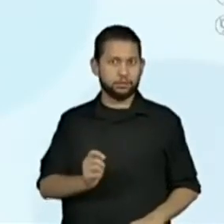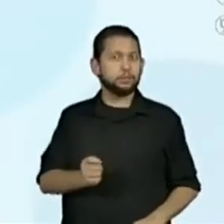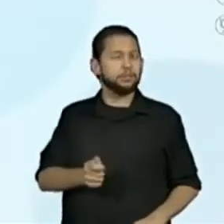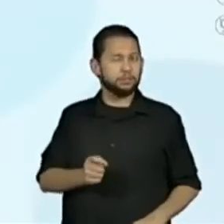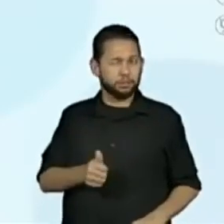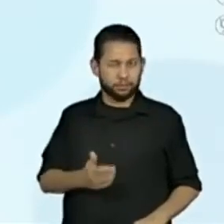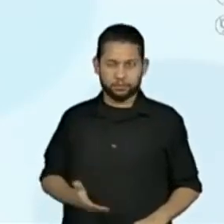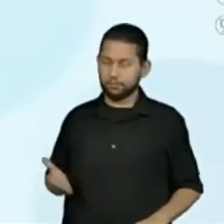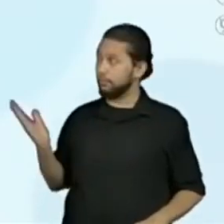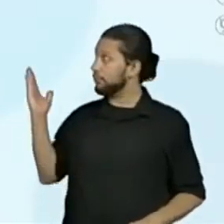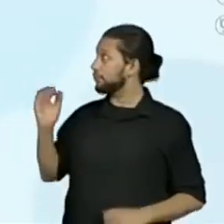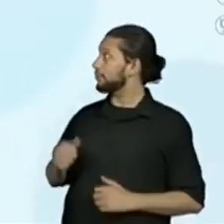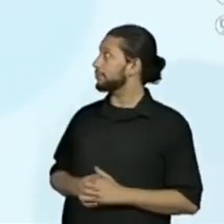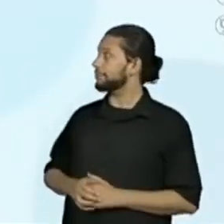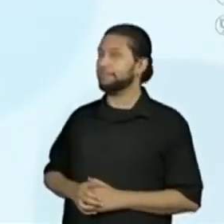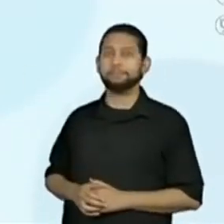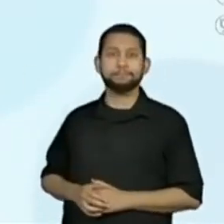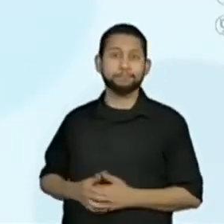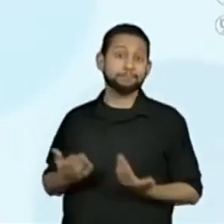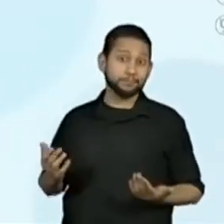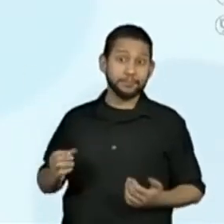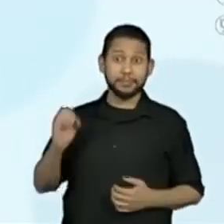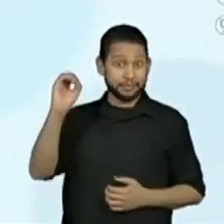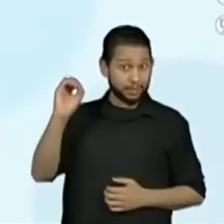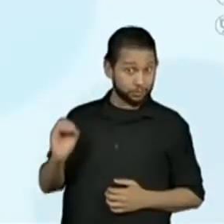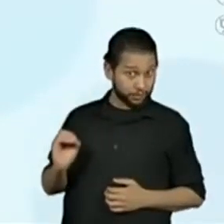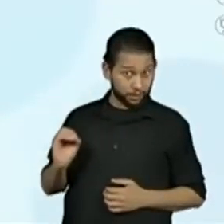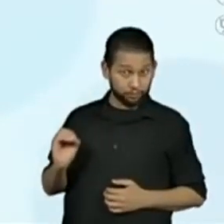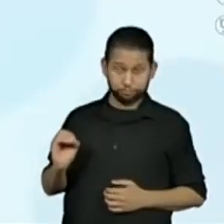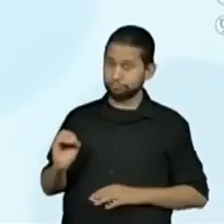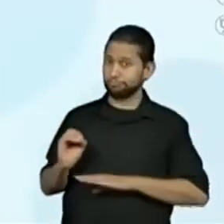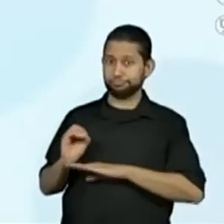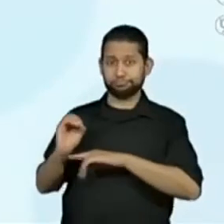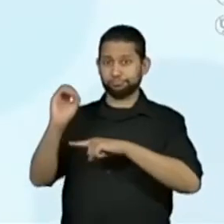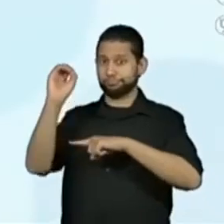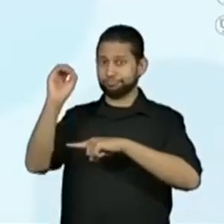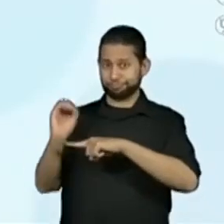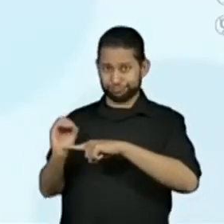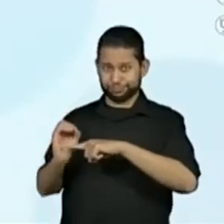Vamos lá. 0 menos 0 é igual a 0.